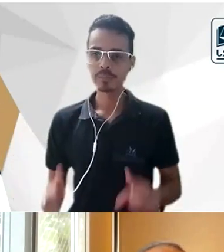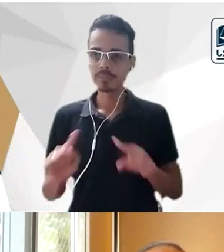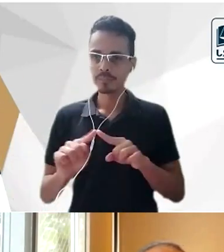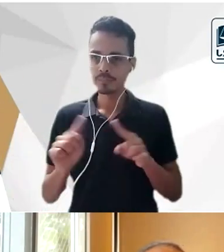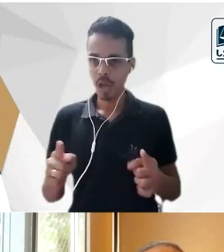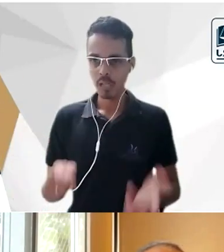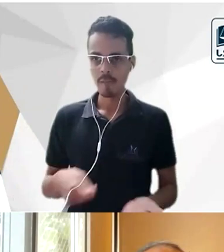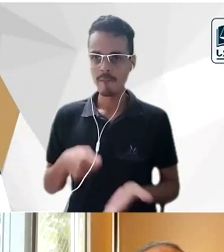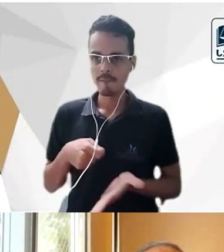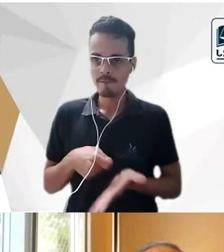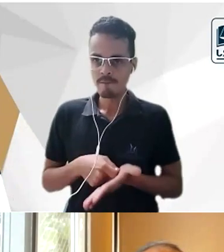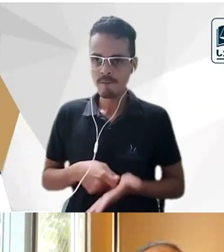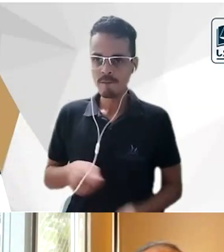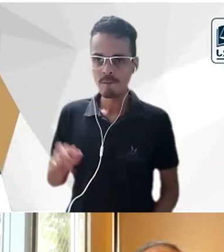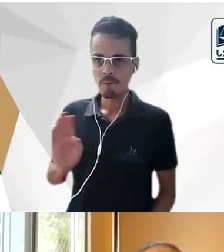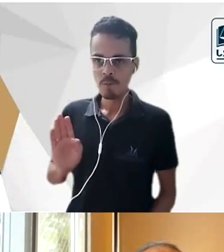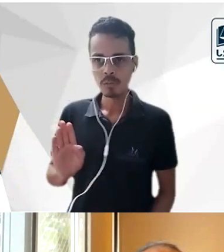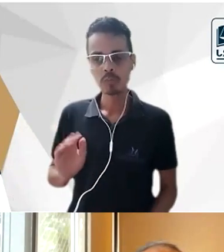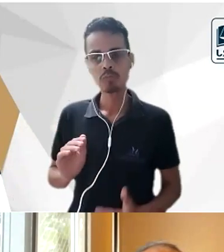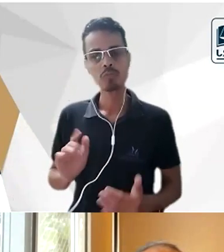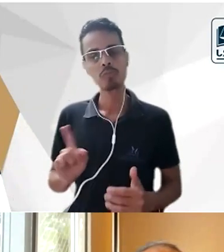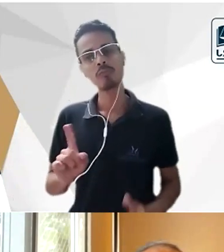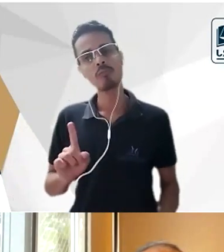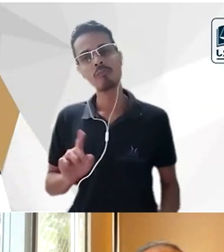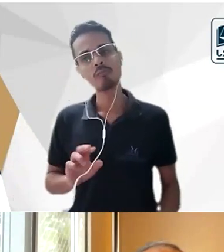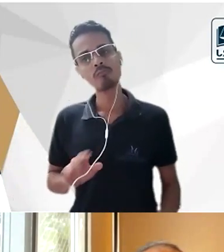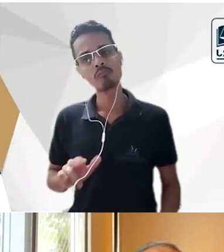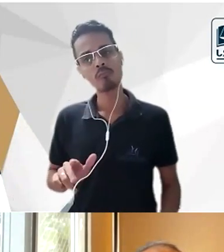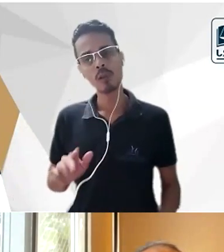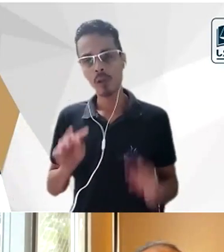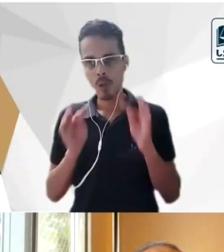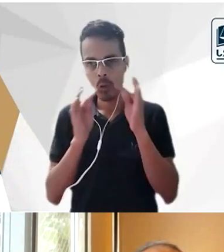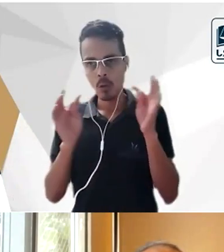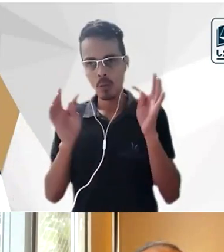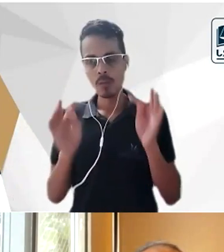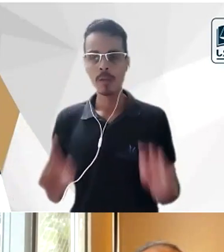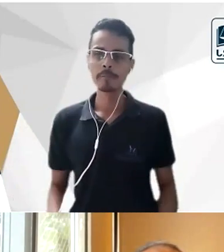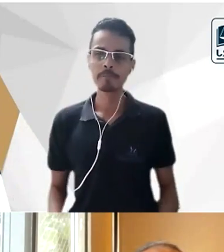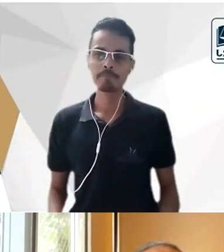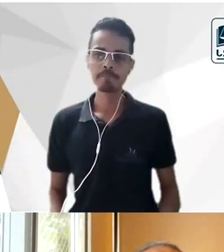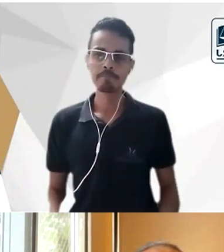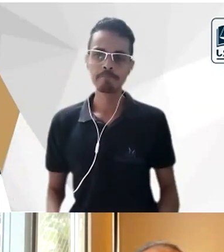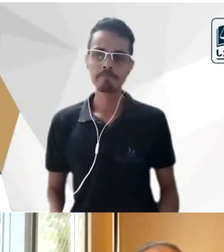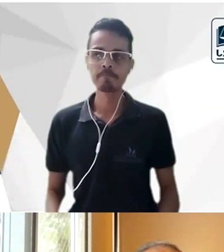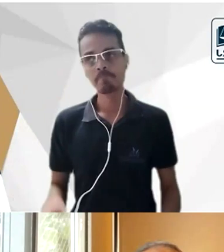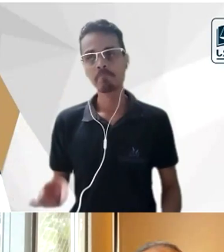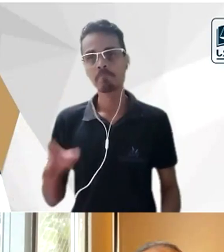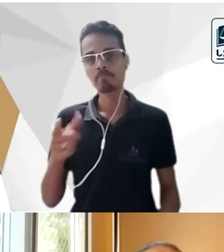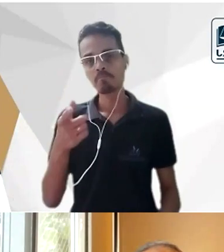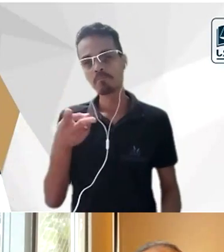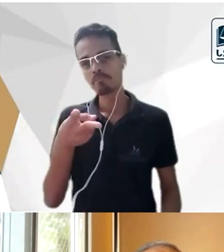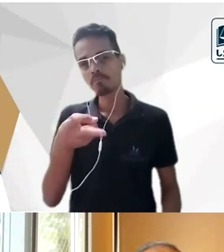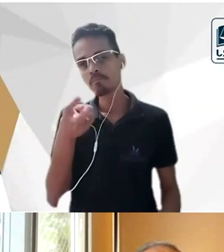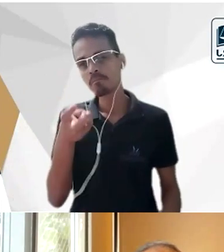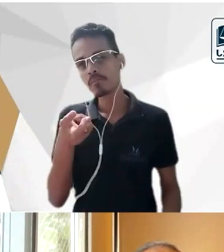determinista biológico do ponto de vista evolucionista Tobias vai ter uma visão e que é muito interessante essa visão do direito que de certa forma